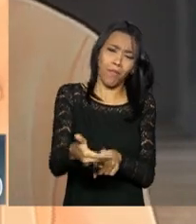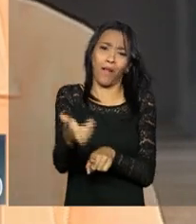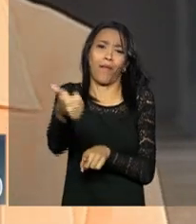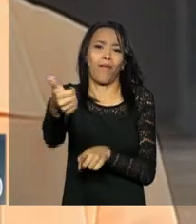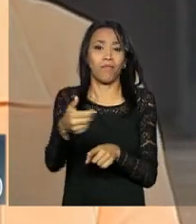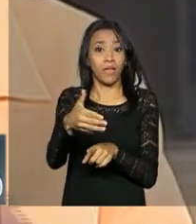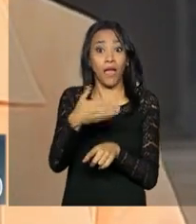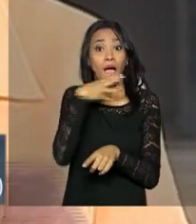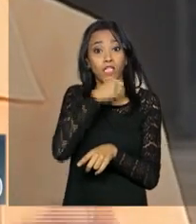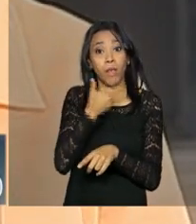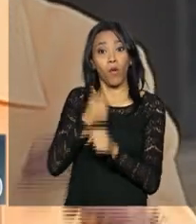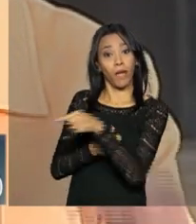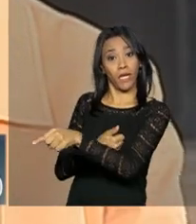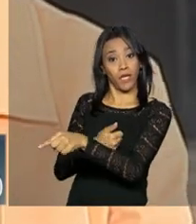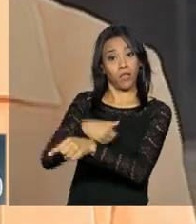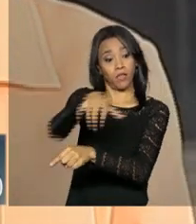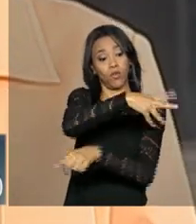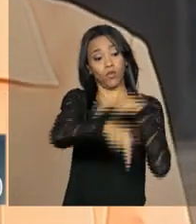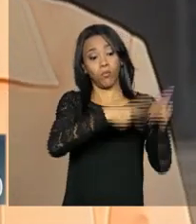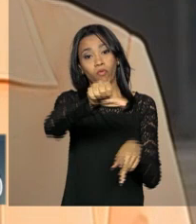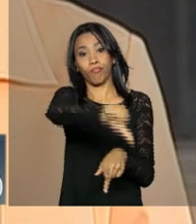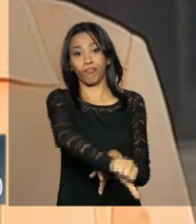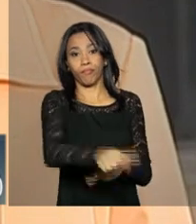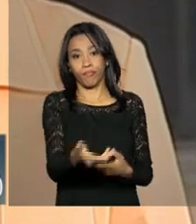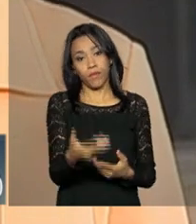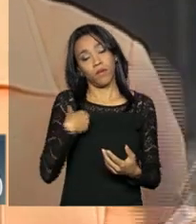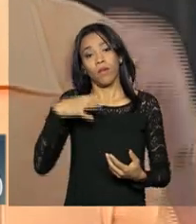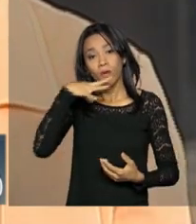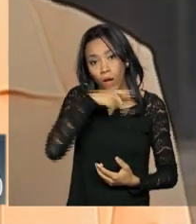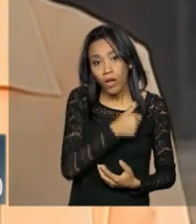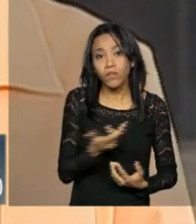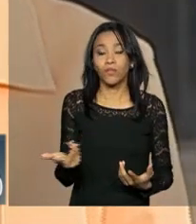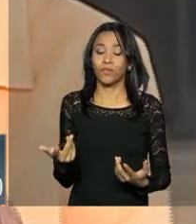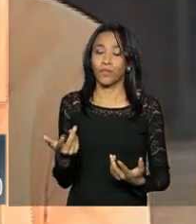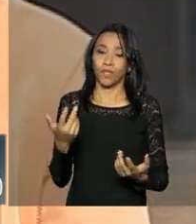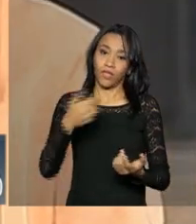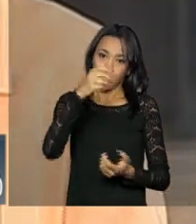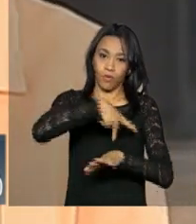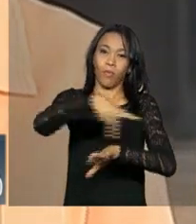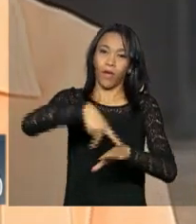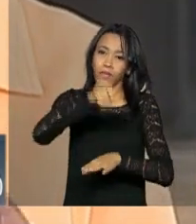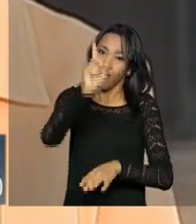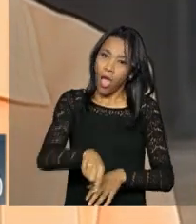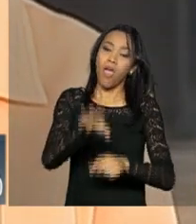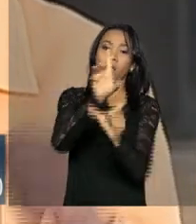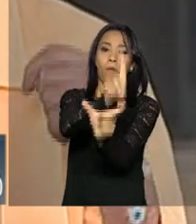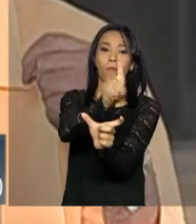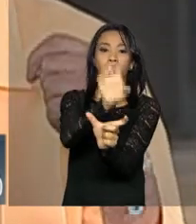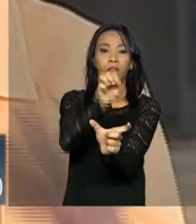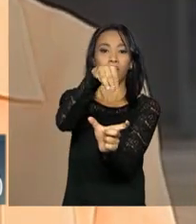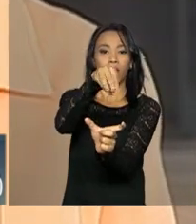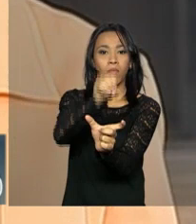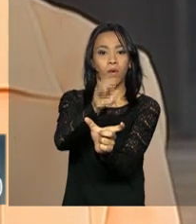para eles, que querem encurtar o caminho do poder. Eu acho que o país é uma democracia. Nós somos uma democracia. Uma democracia